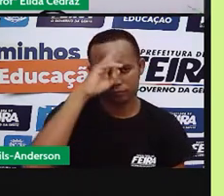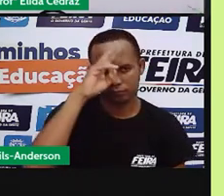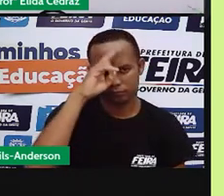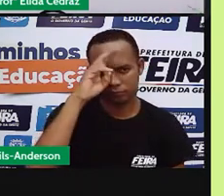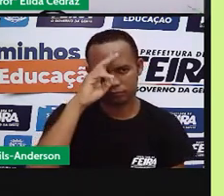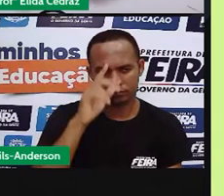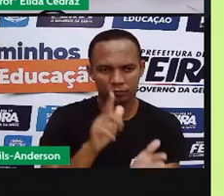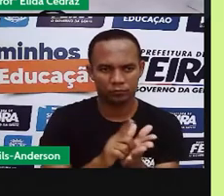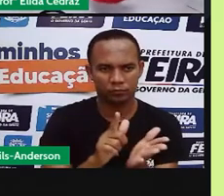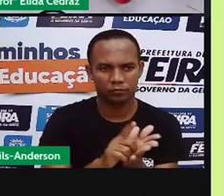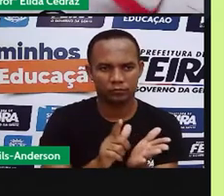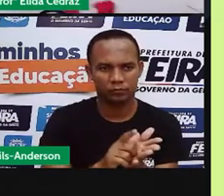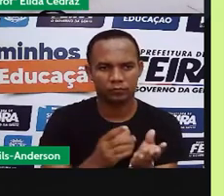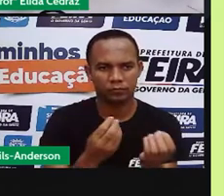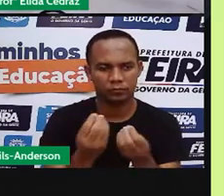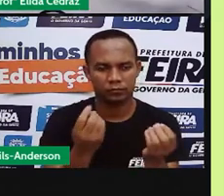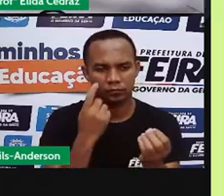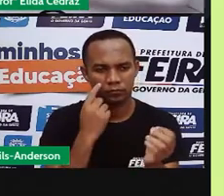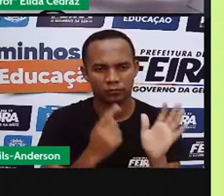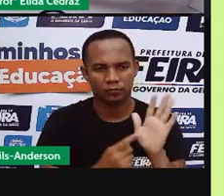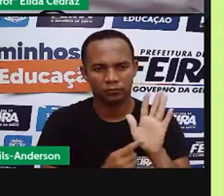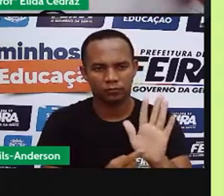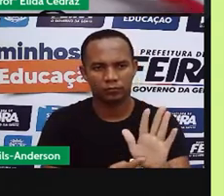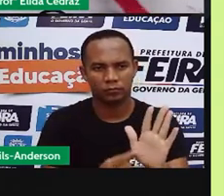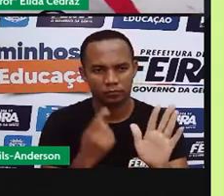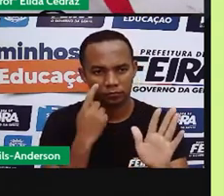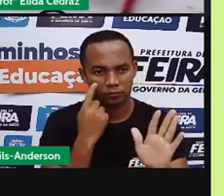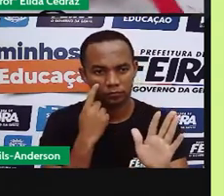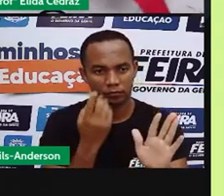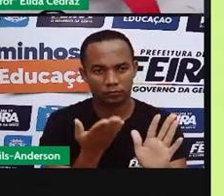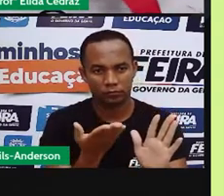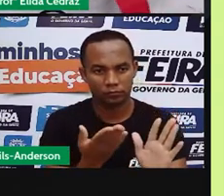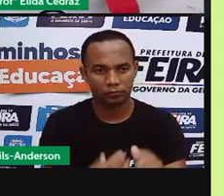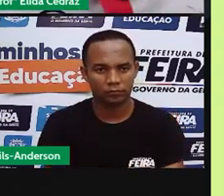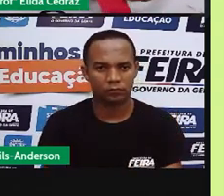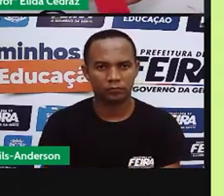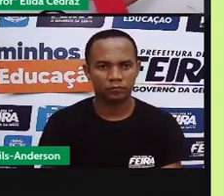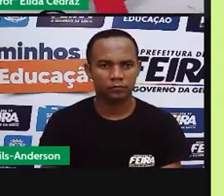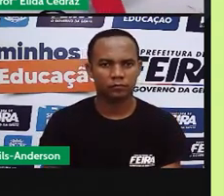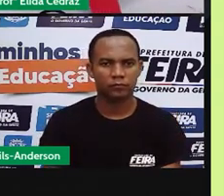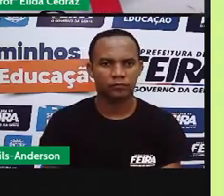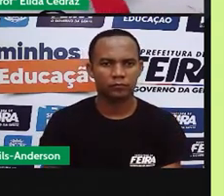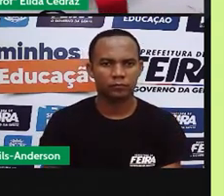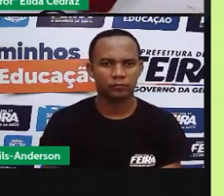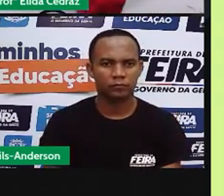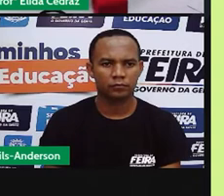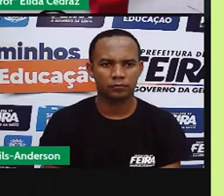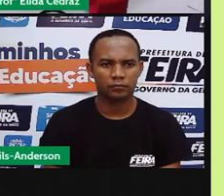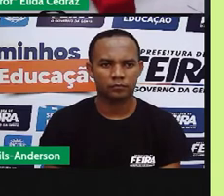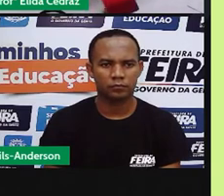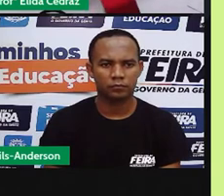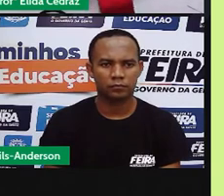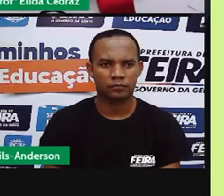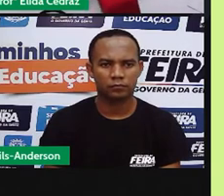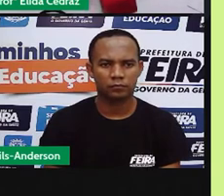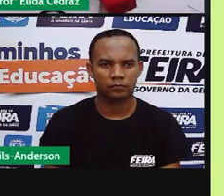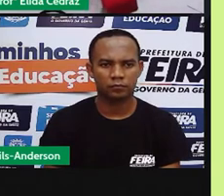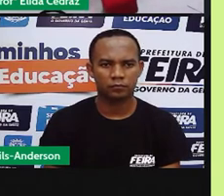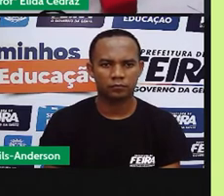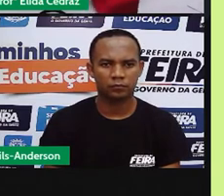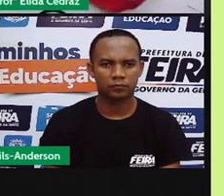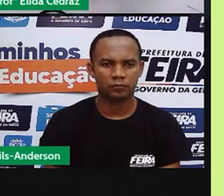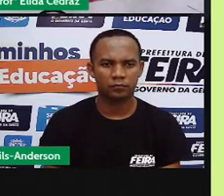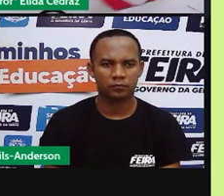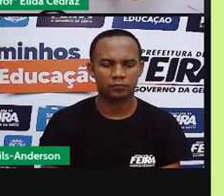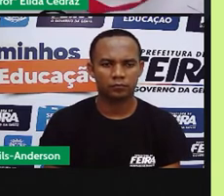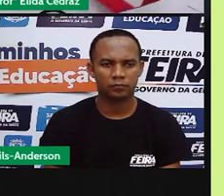de papel, assim, tirinhas de papel? Olha só. A Pró falou da largurinha de dois dedos de vocês. Aqui é do meu dedo, ó, meu dedo